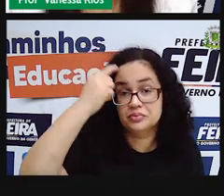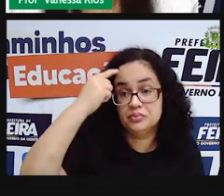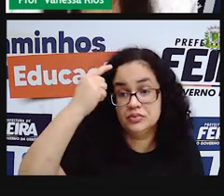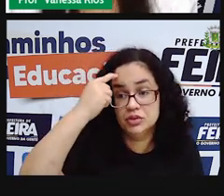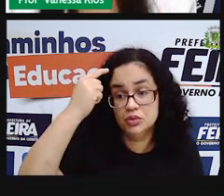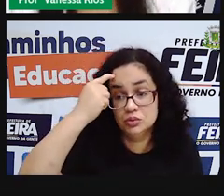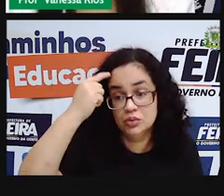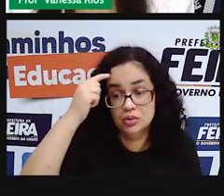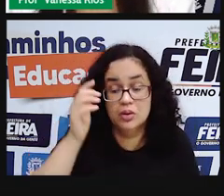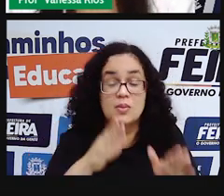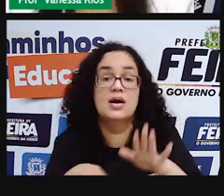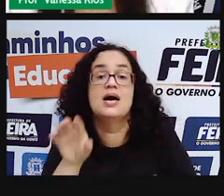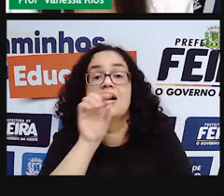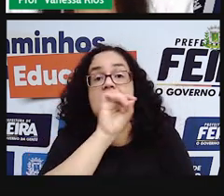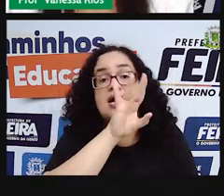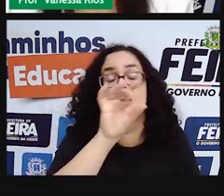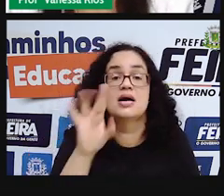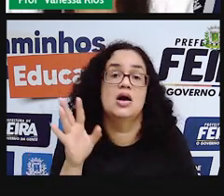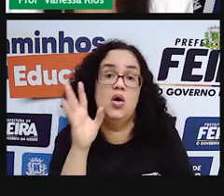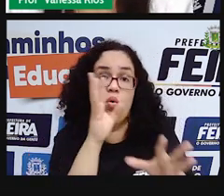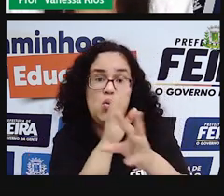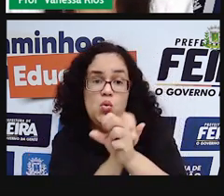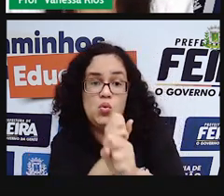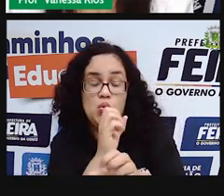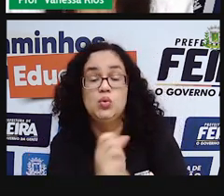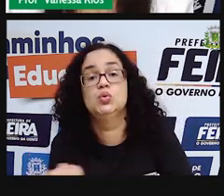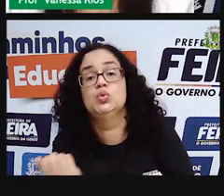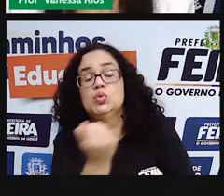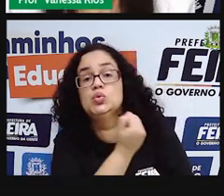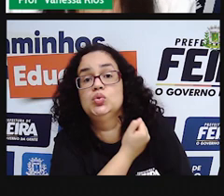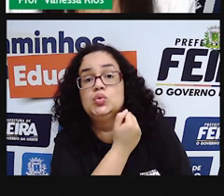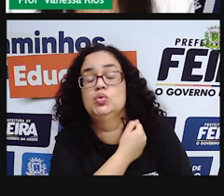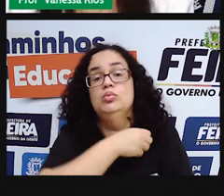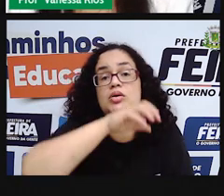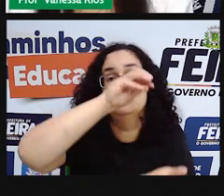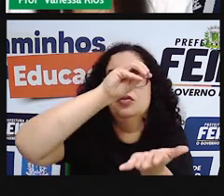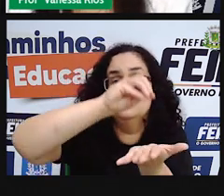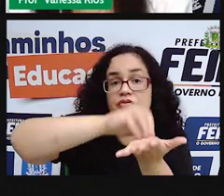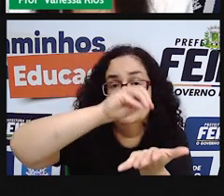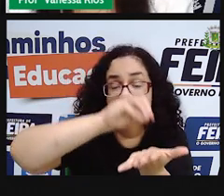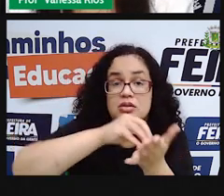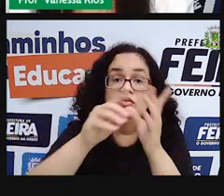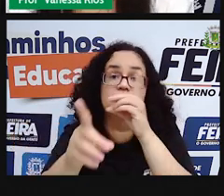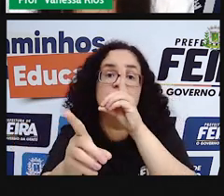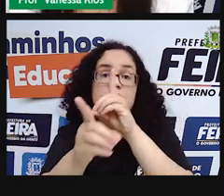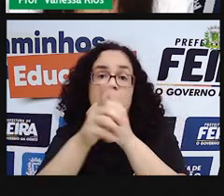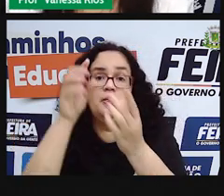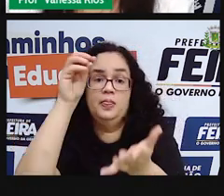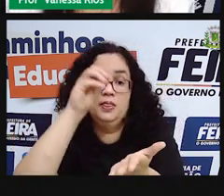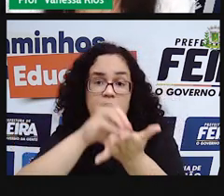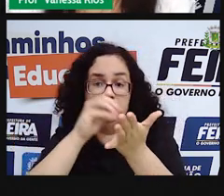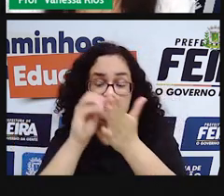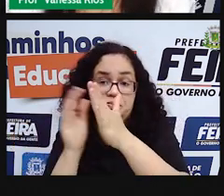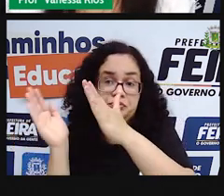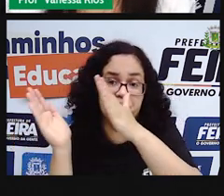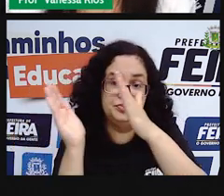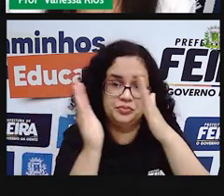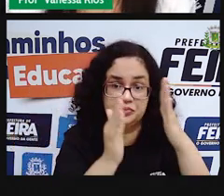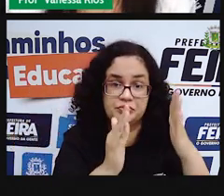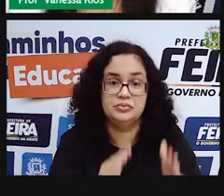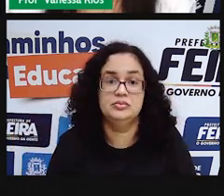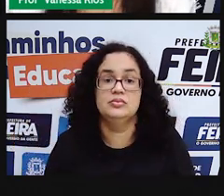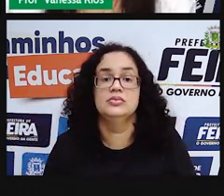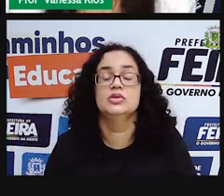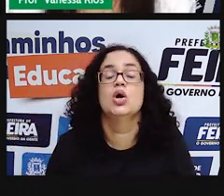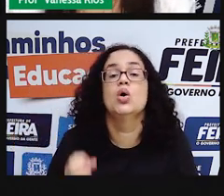para calcular os números que estão faltando e, assim, e completando a tabela. Então, quando a